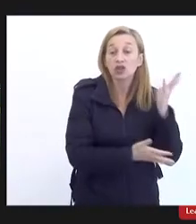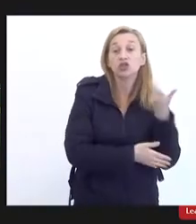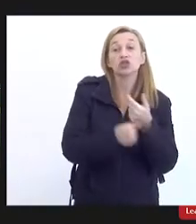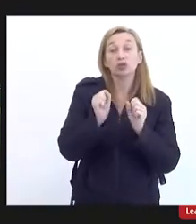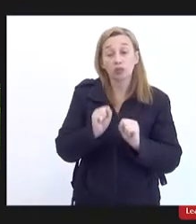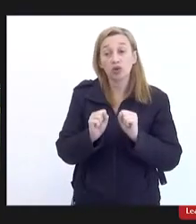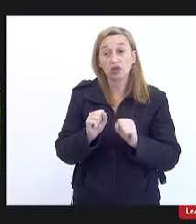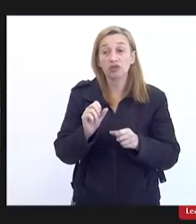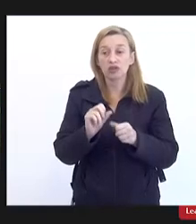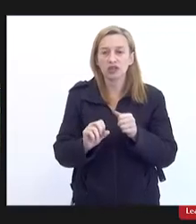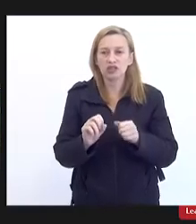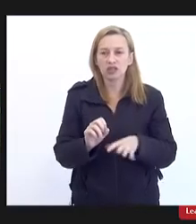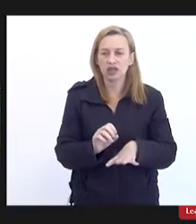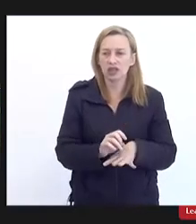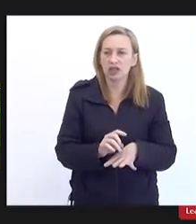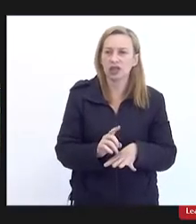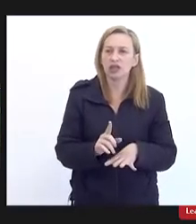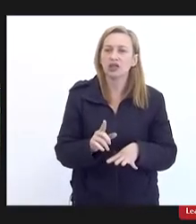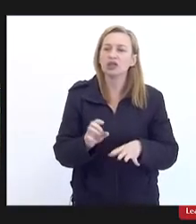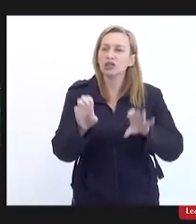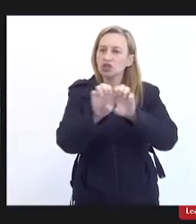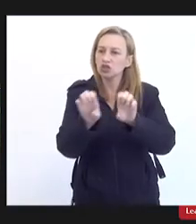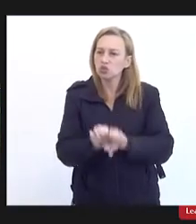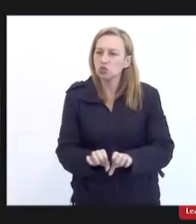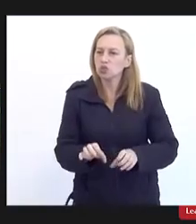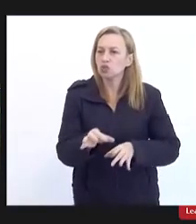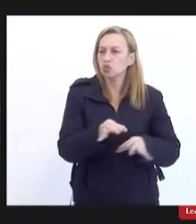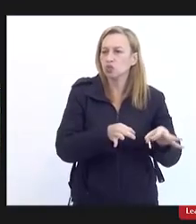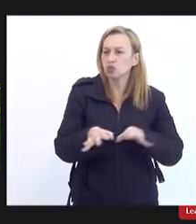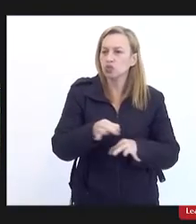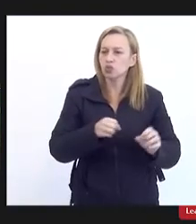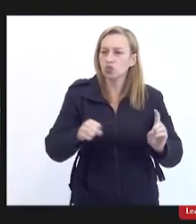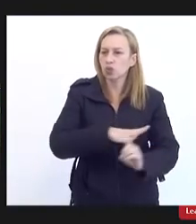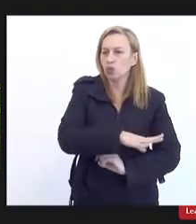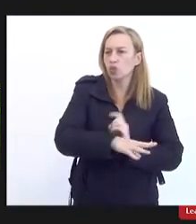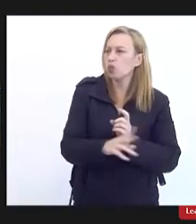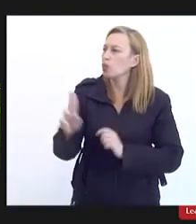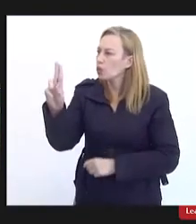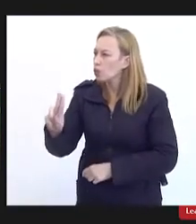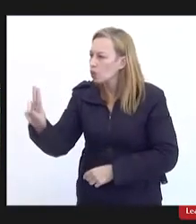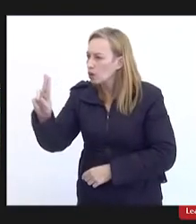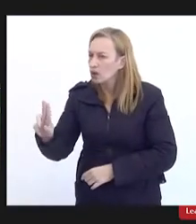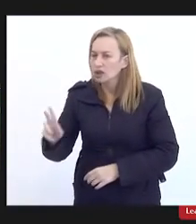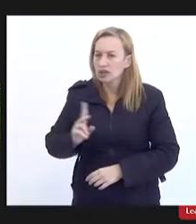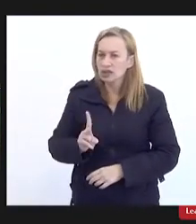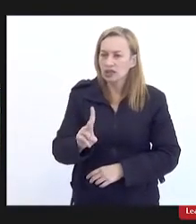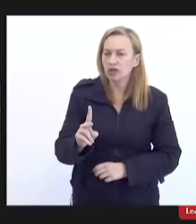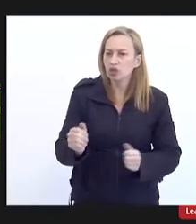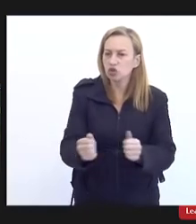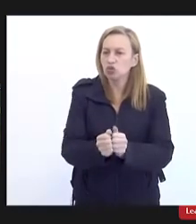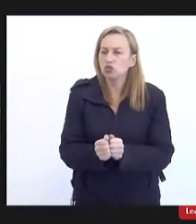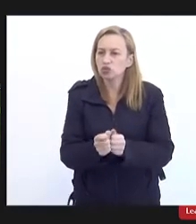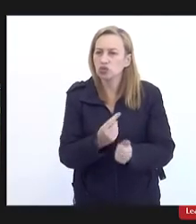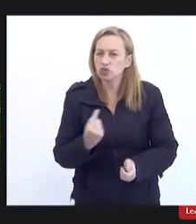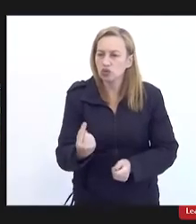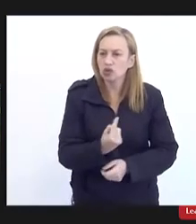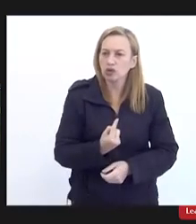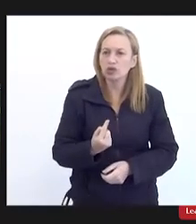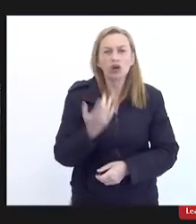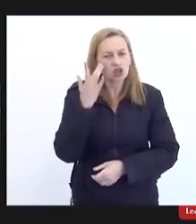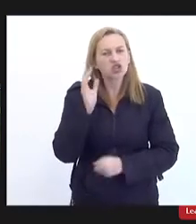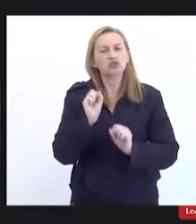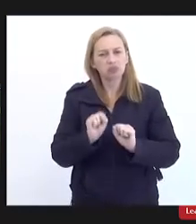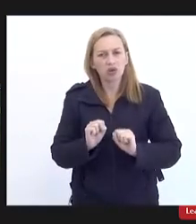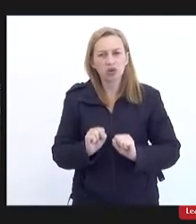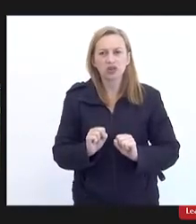estrutura que a gente tem da sociedade organizada da UERJ que está sempre parceira da gente também então acho que a gente